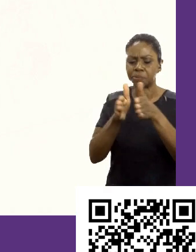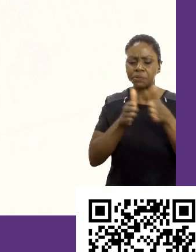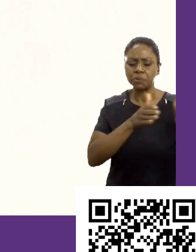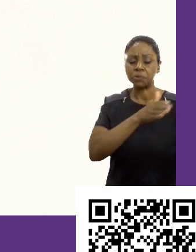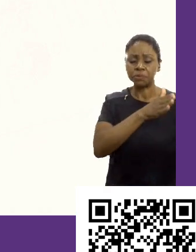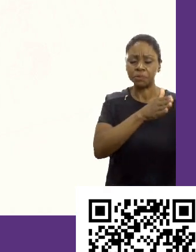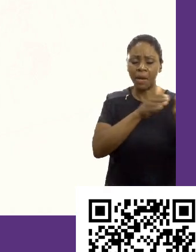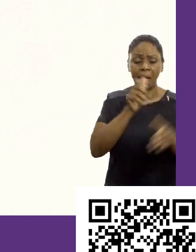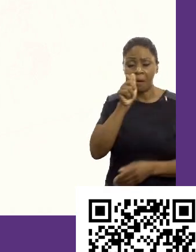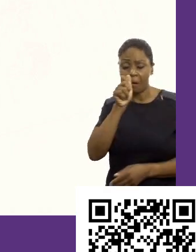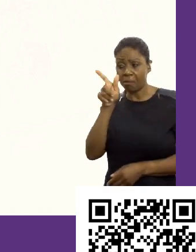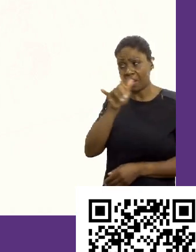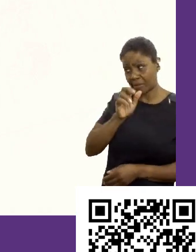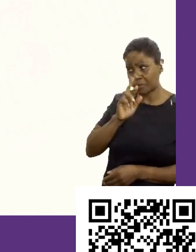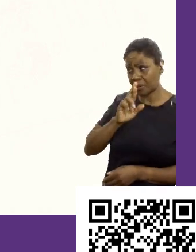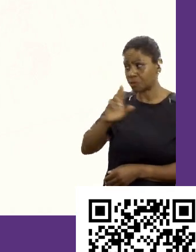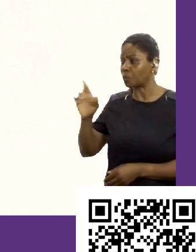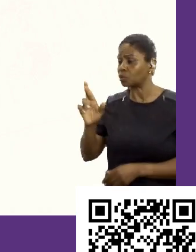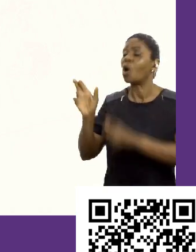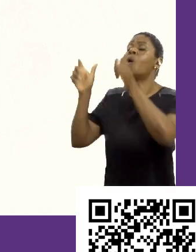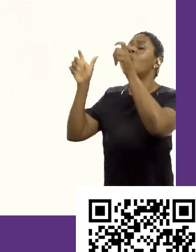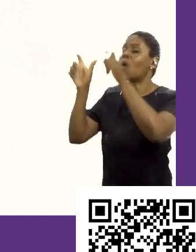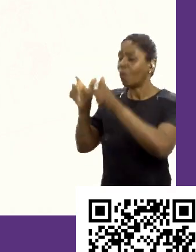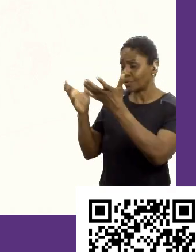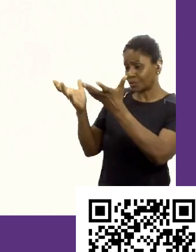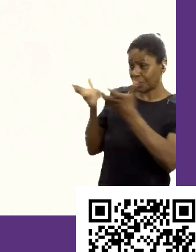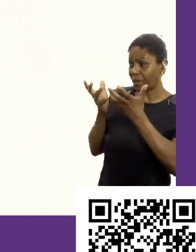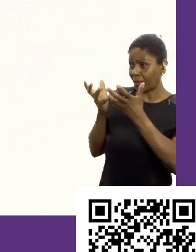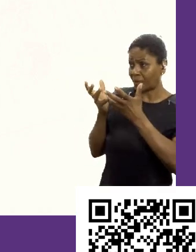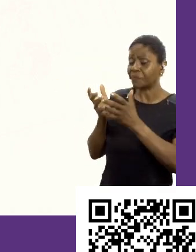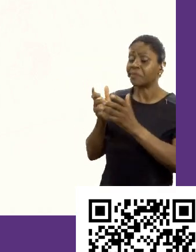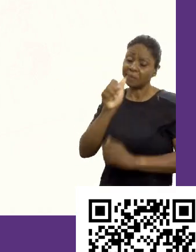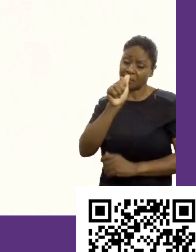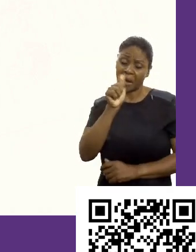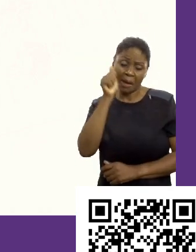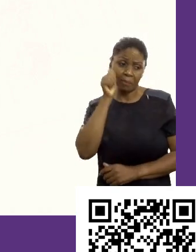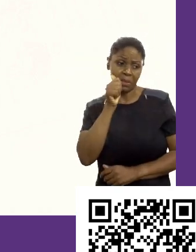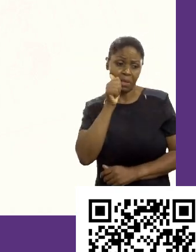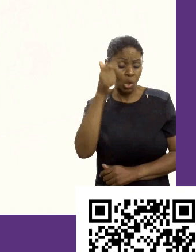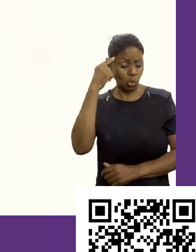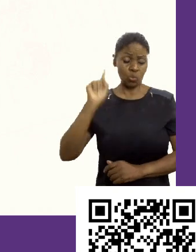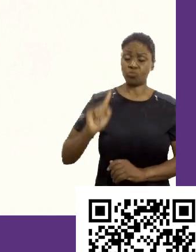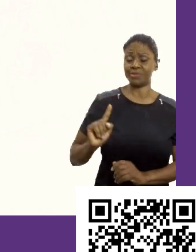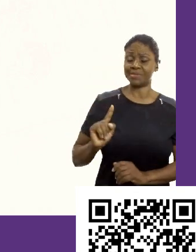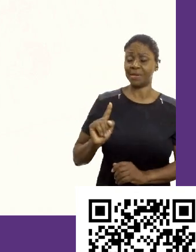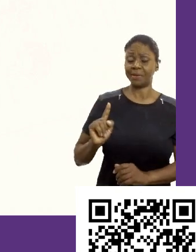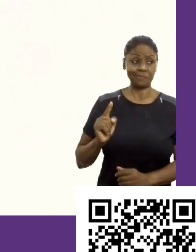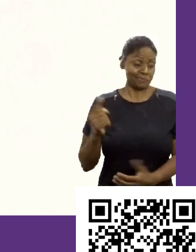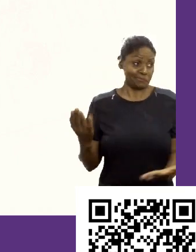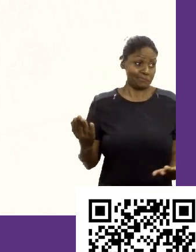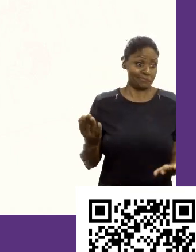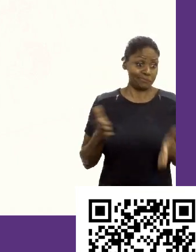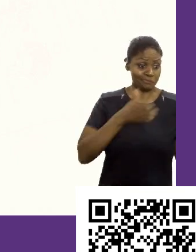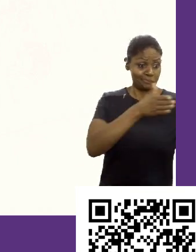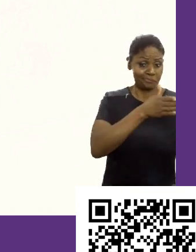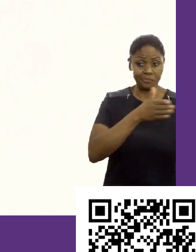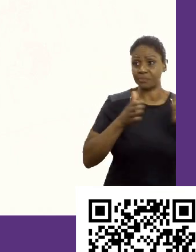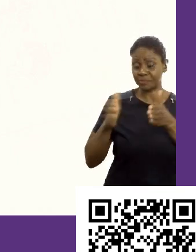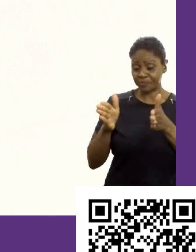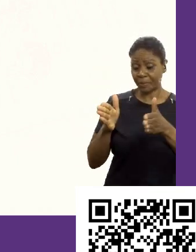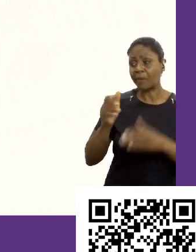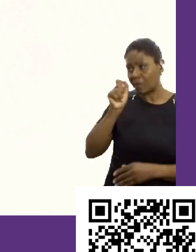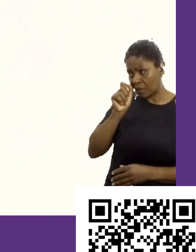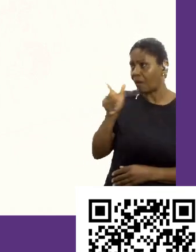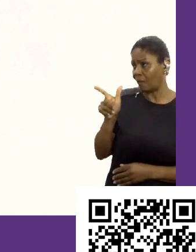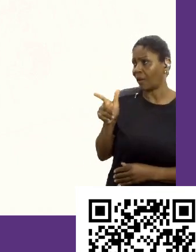gato vira para a Alice e fala assim, Alice, para onde você quer ir? Aí a Alice fala, não sei, gato. Tipo, não sei. Aí o gato